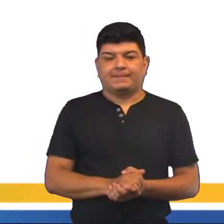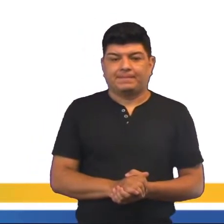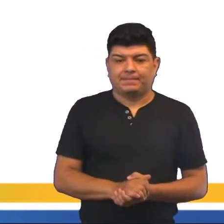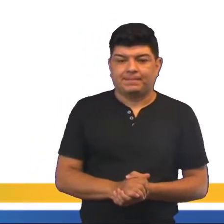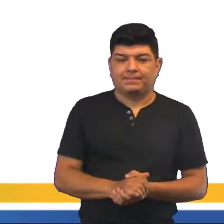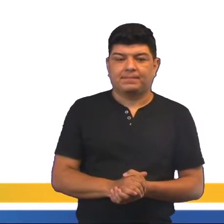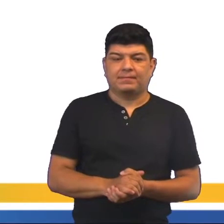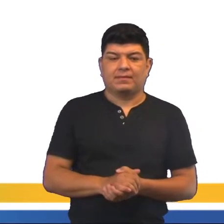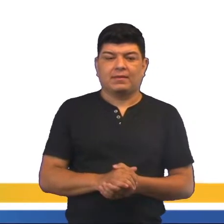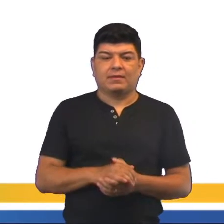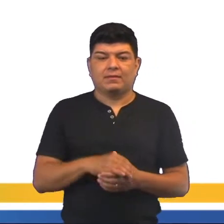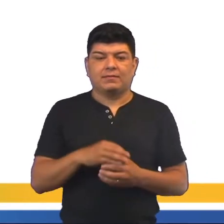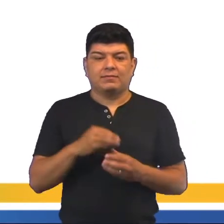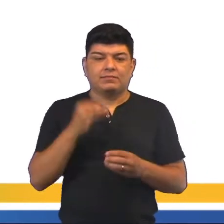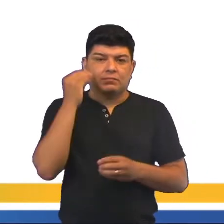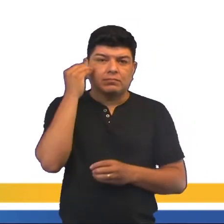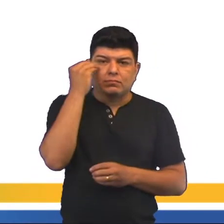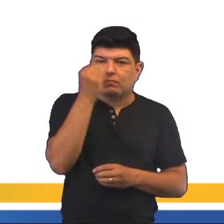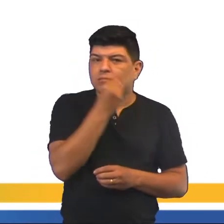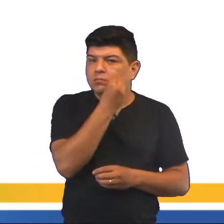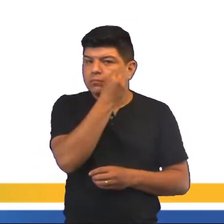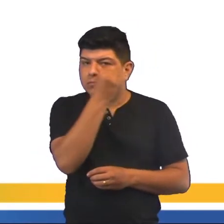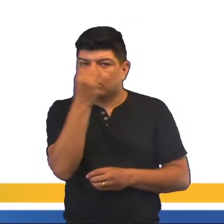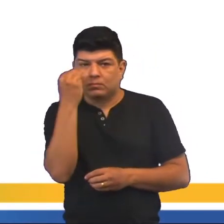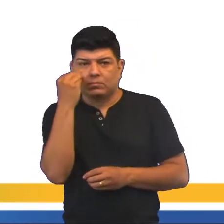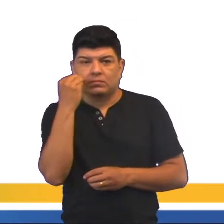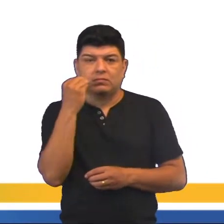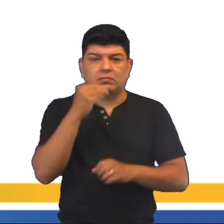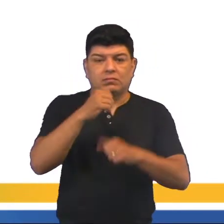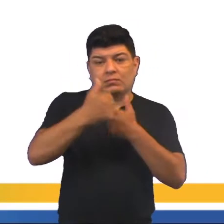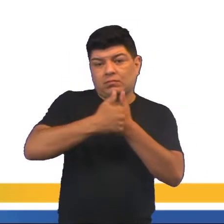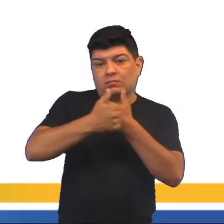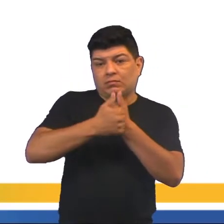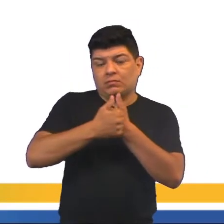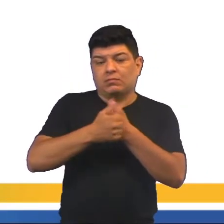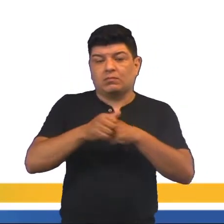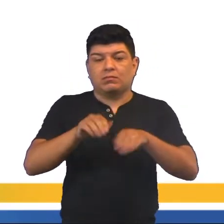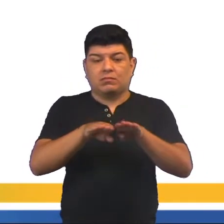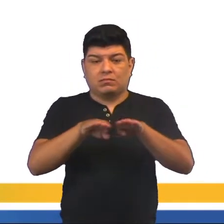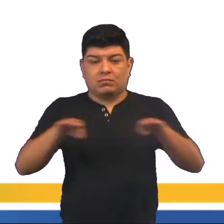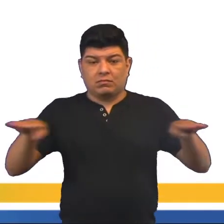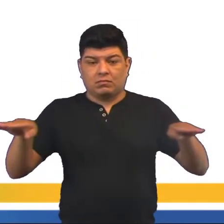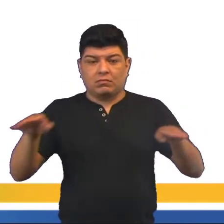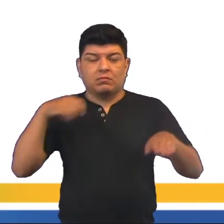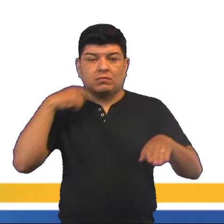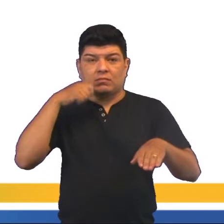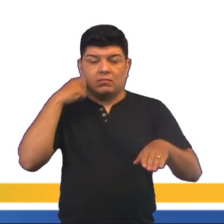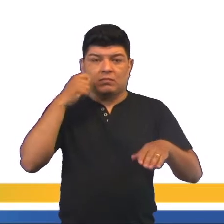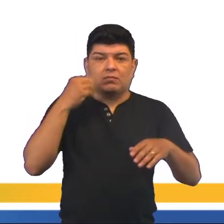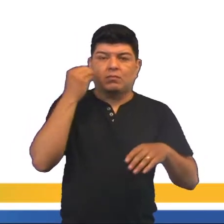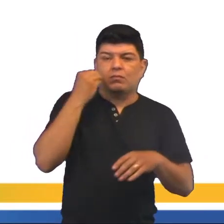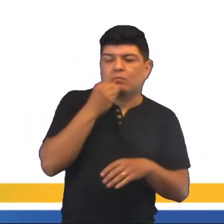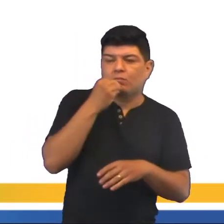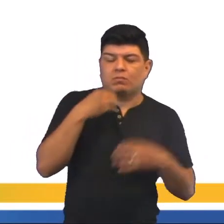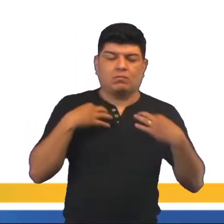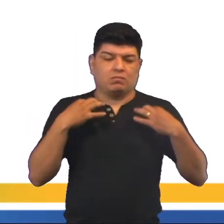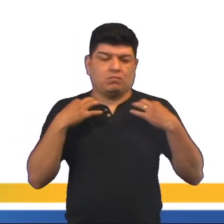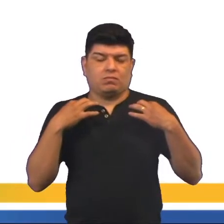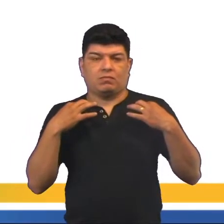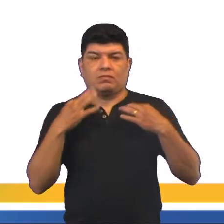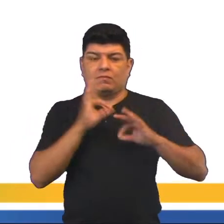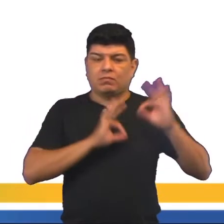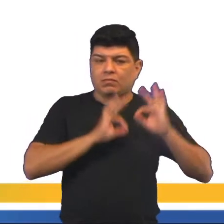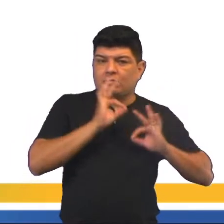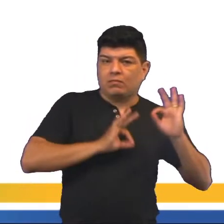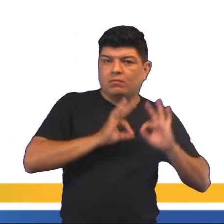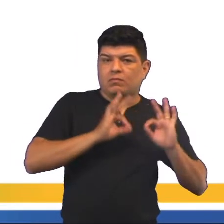O camarim, recinto reservado próximo ao palco, onde os atores se vestem e se maqueiam, né? Para a